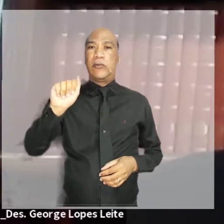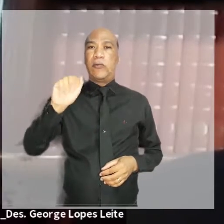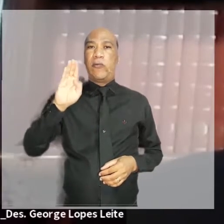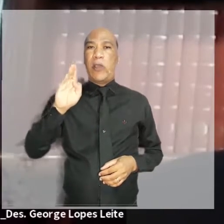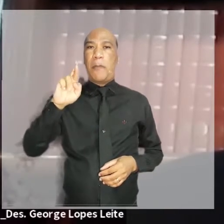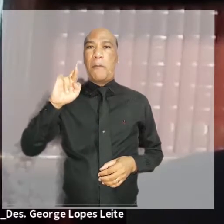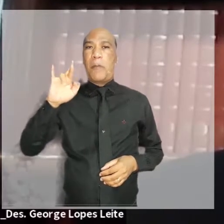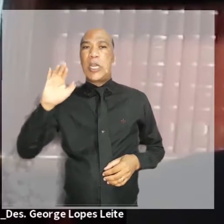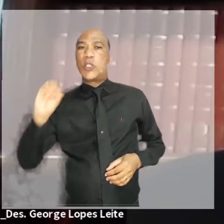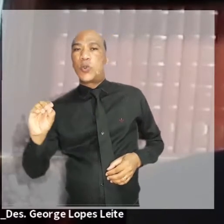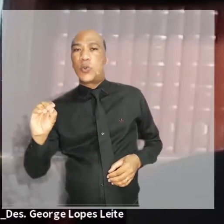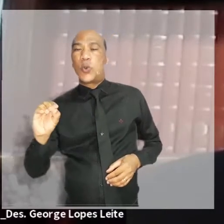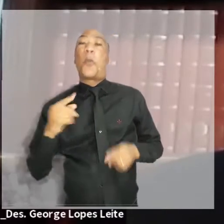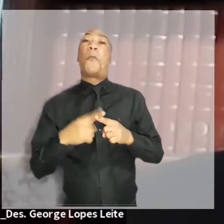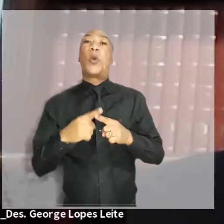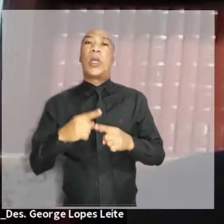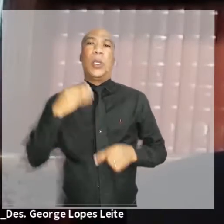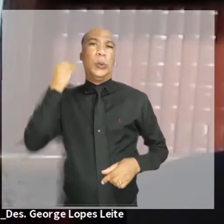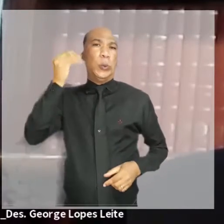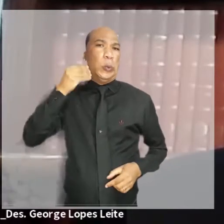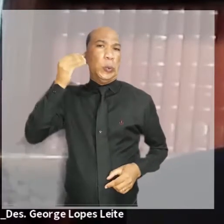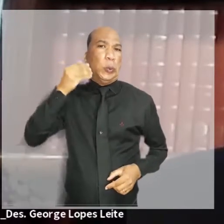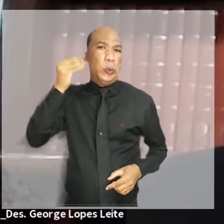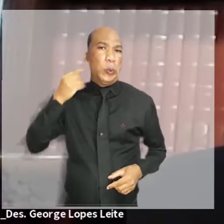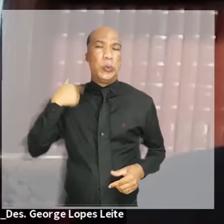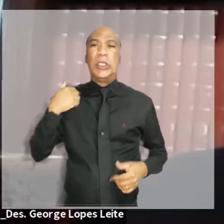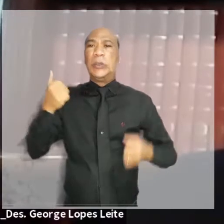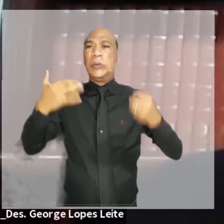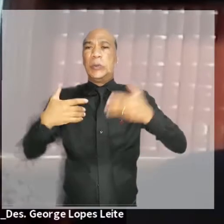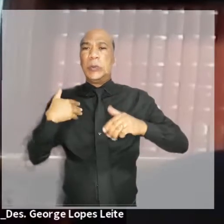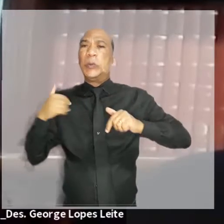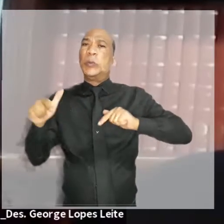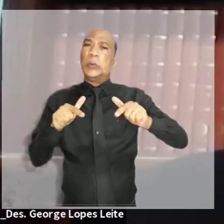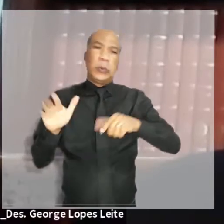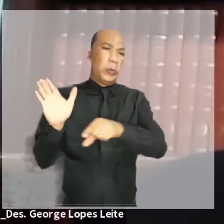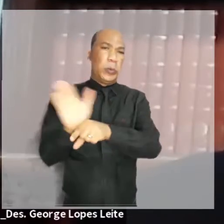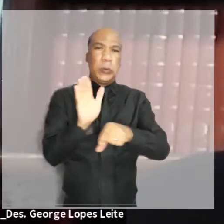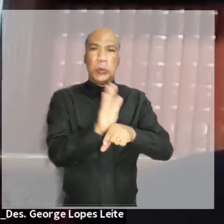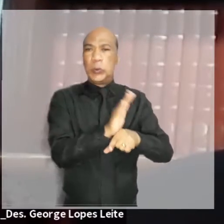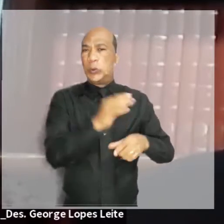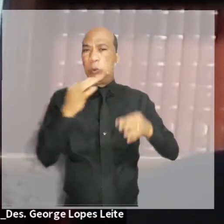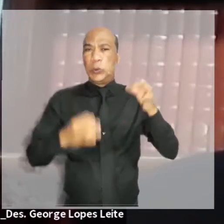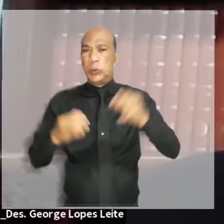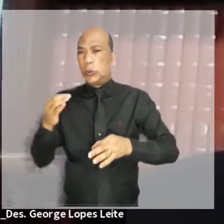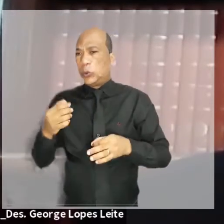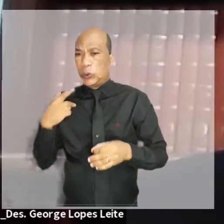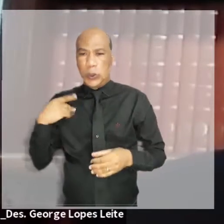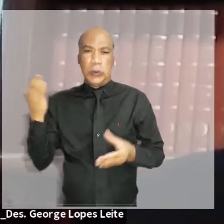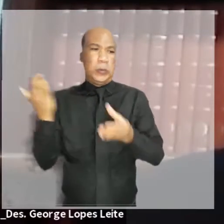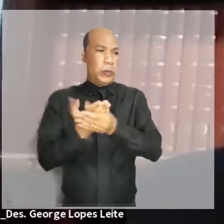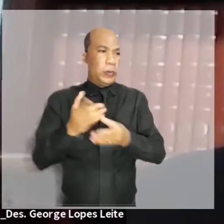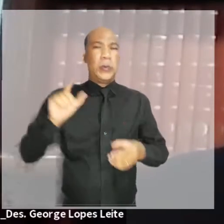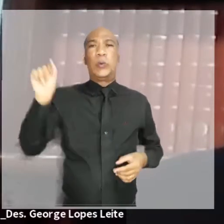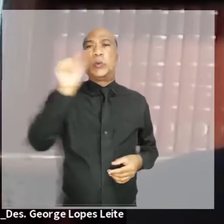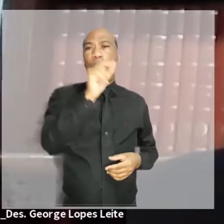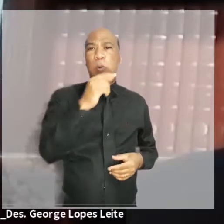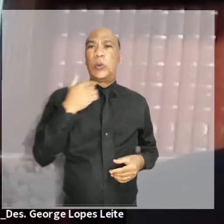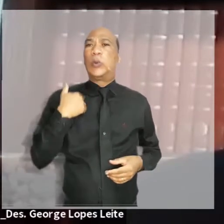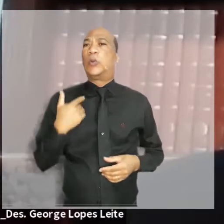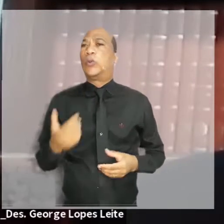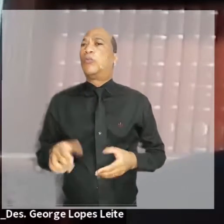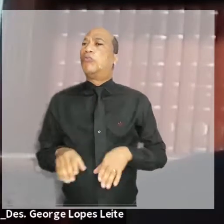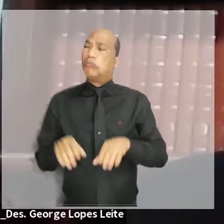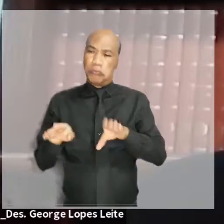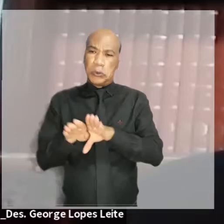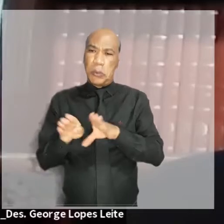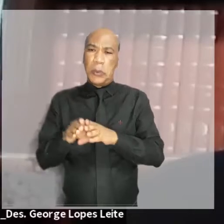escola, o juiz Fabrício Castanha Lunardi, a partir de sua experiência exitosa em acelerar processos de trabalho e otimizar